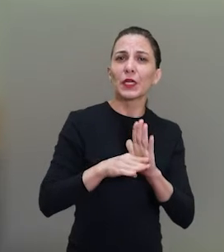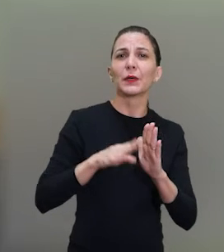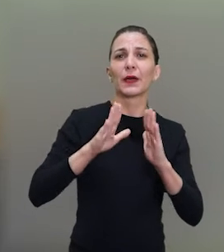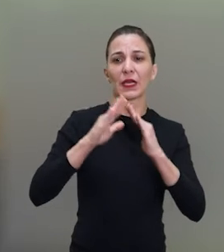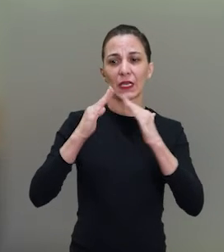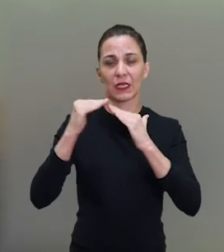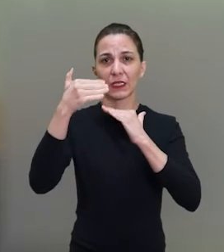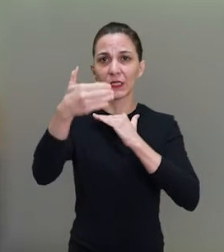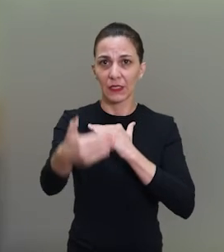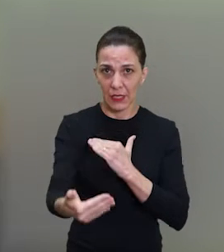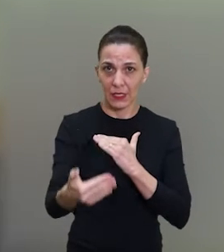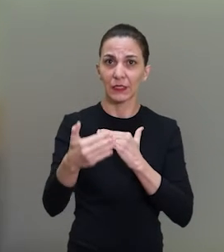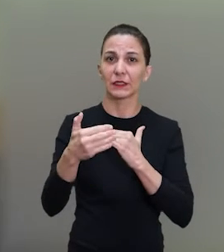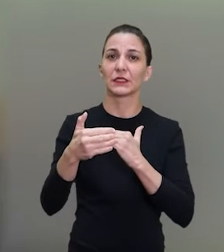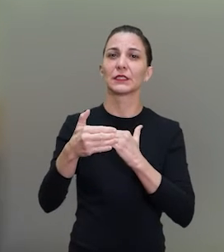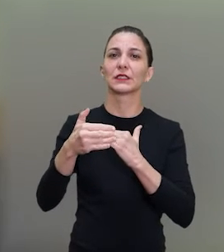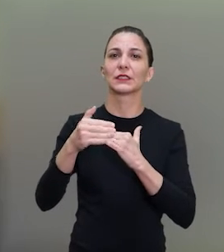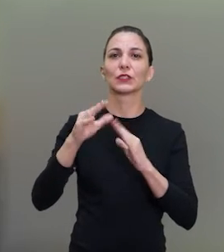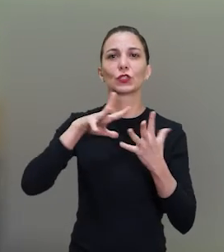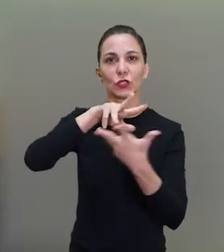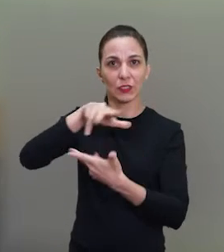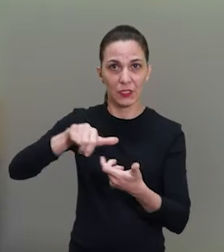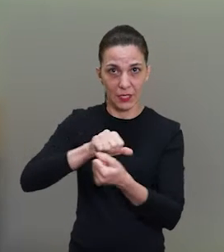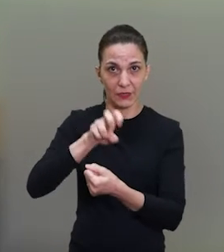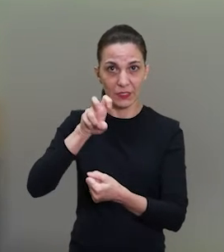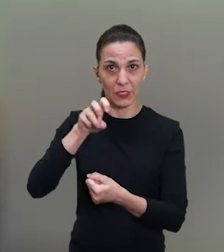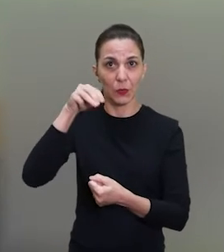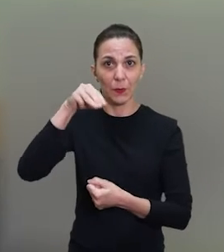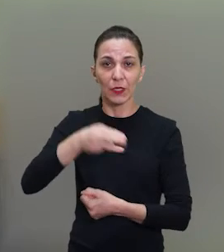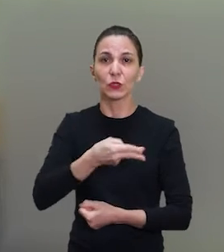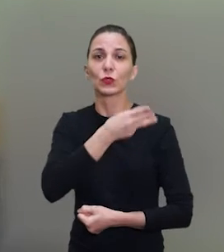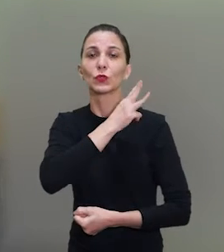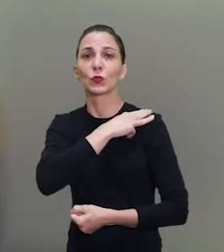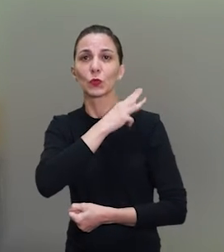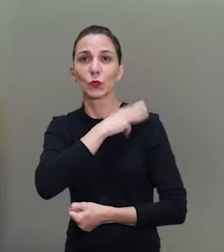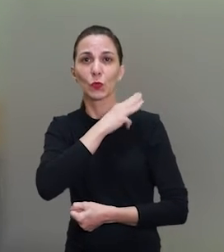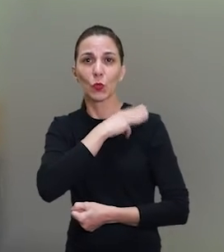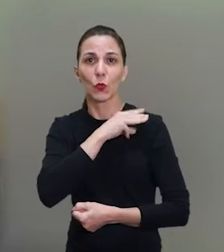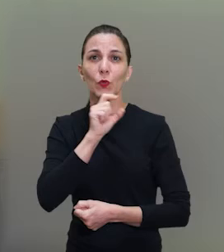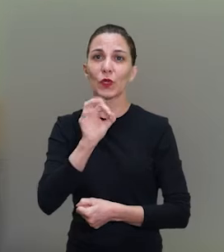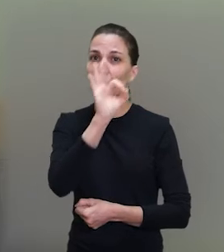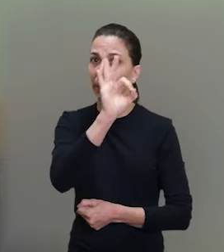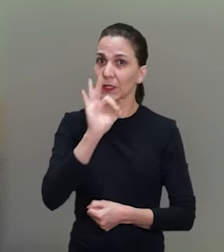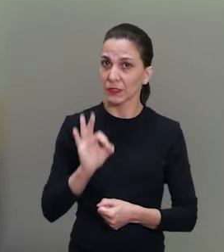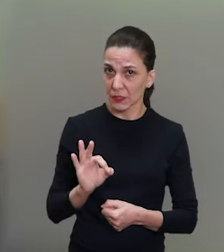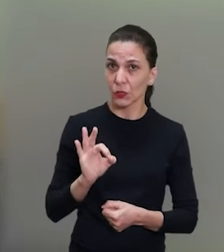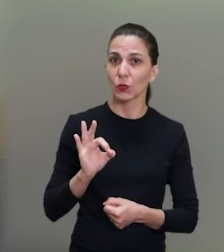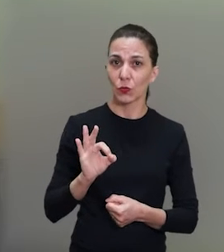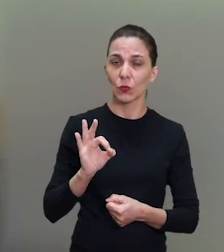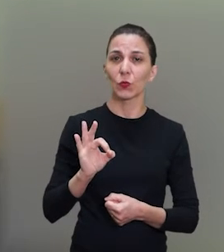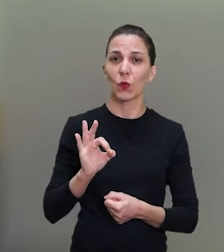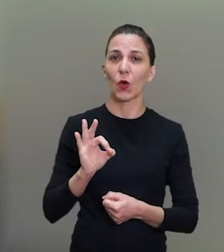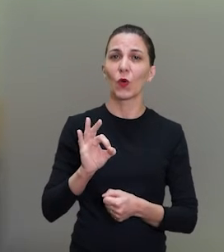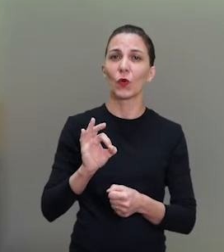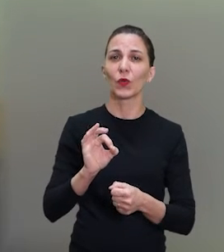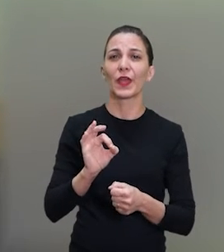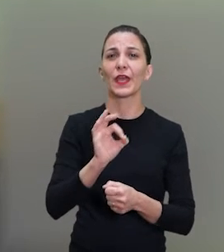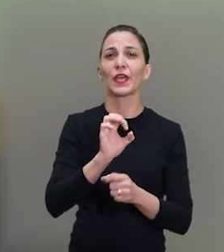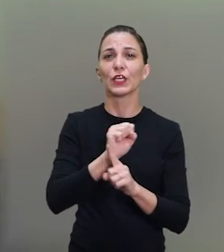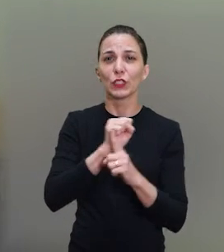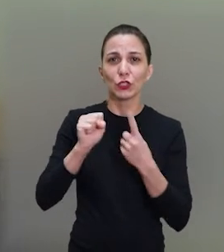Elas poderão ter 5 metros cúbicos de isenção, que é a cota social, para poder